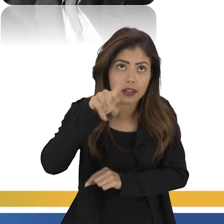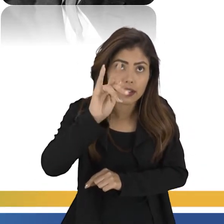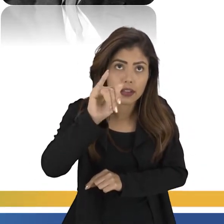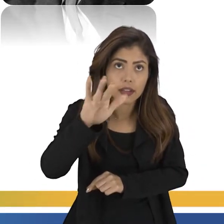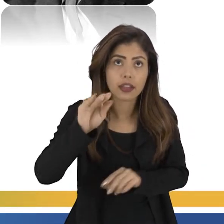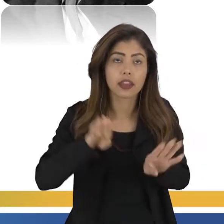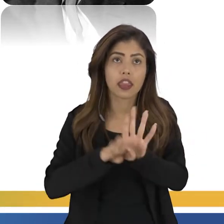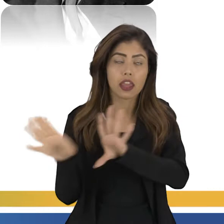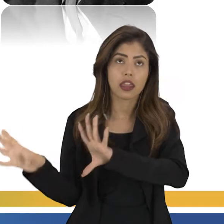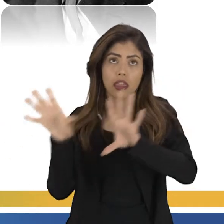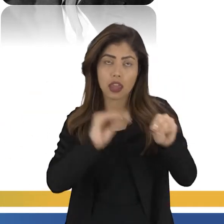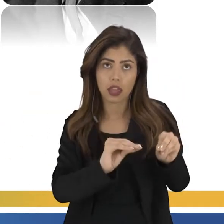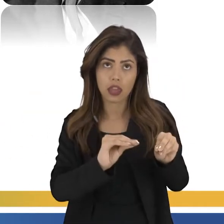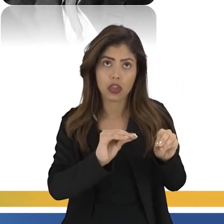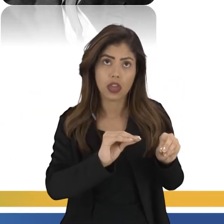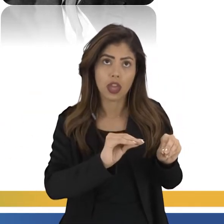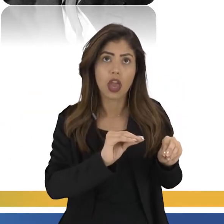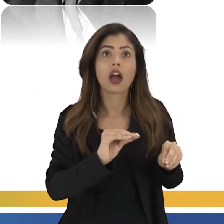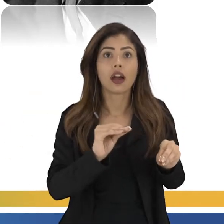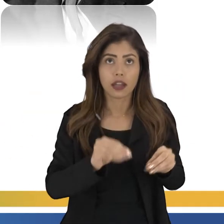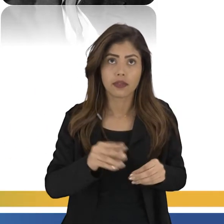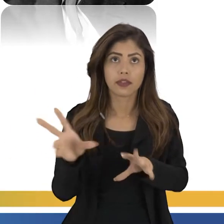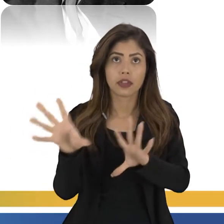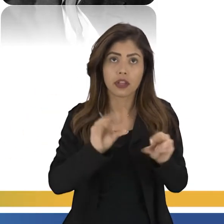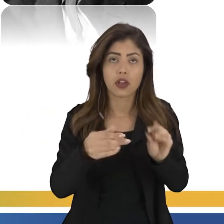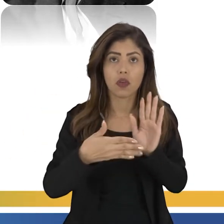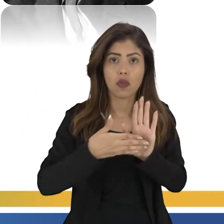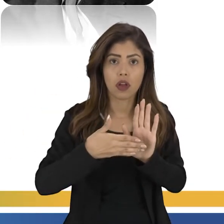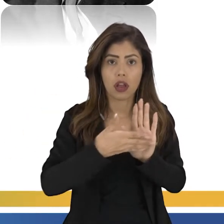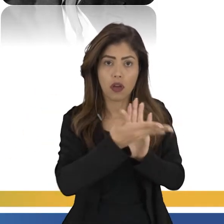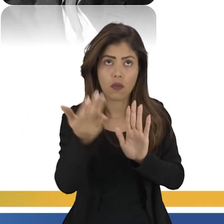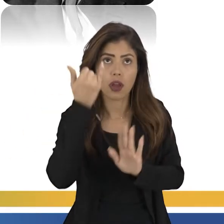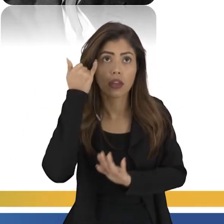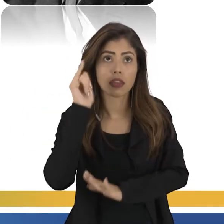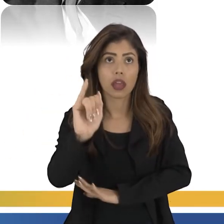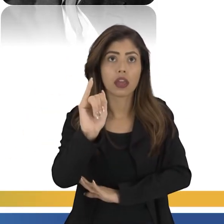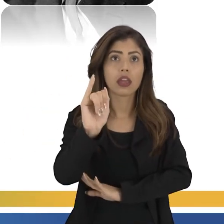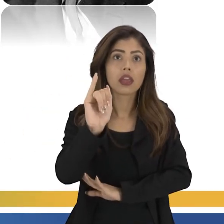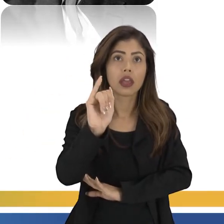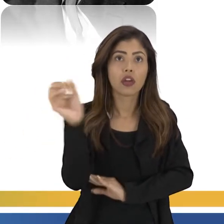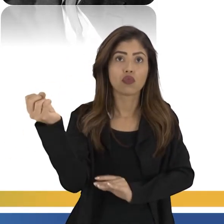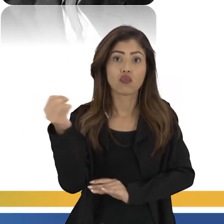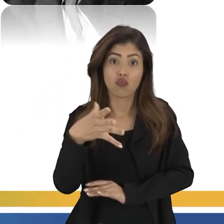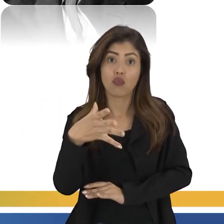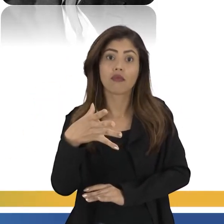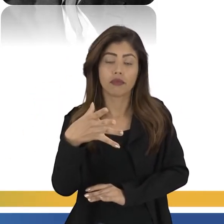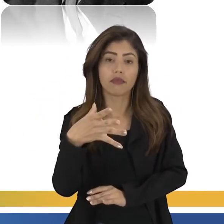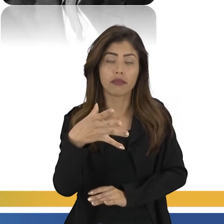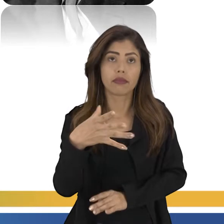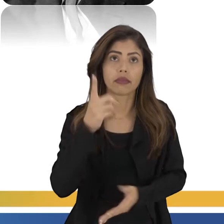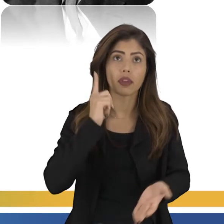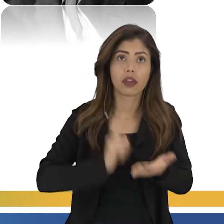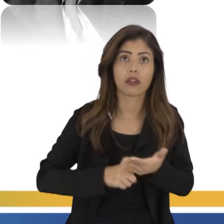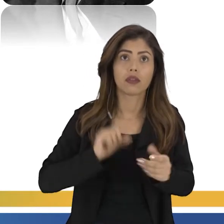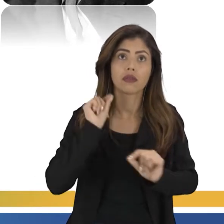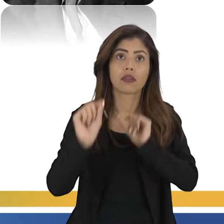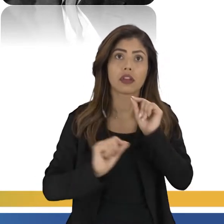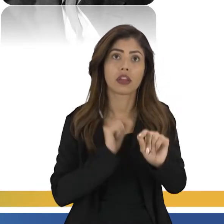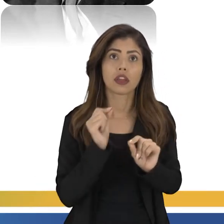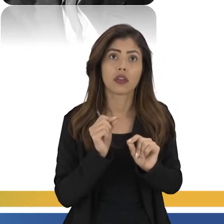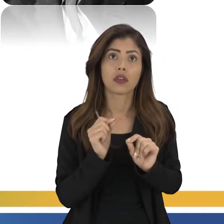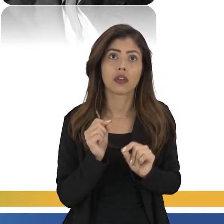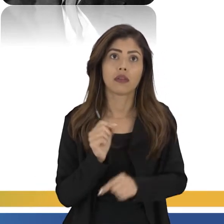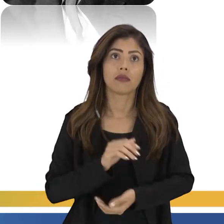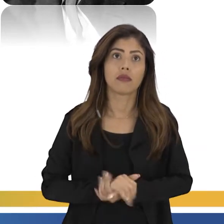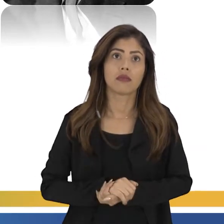Que ele vem trazendo, ele é eleito e ele vai trazer uma ideia de um novo acordo, conhecido como o